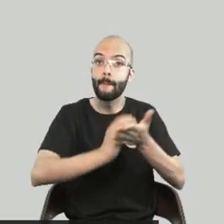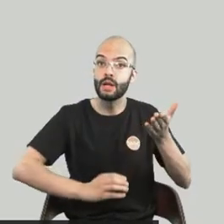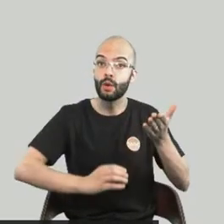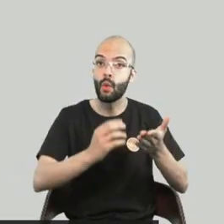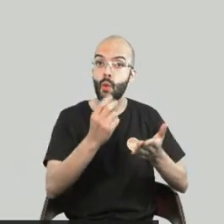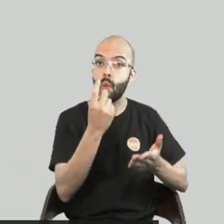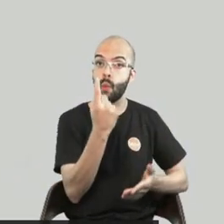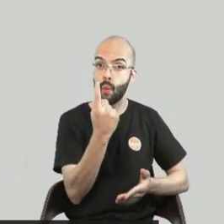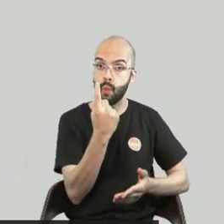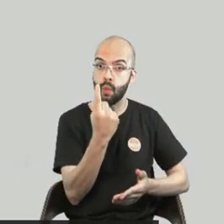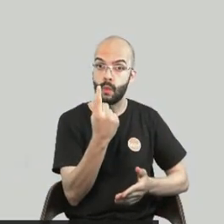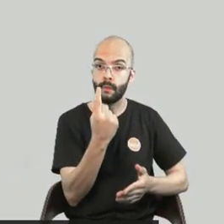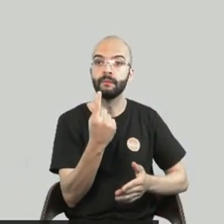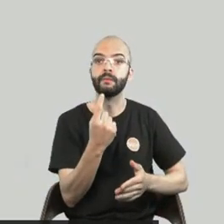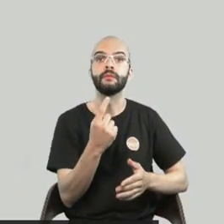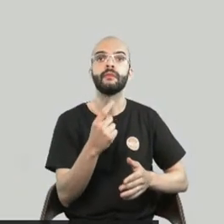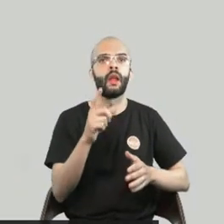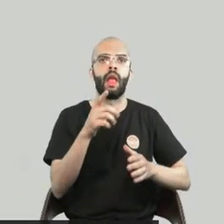site